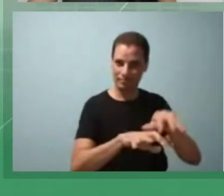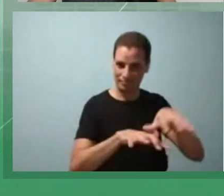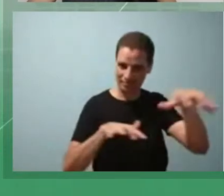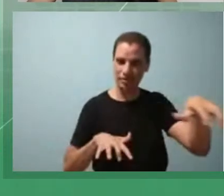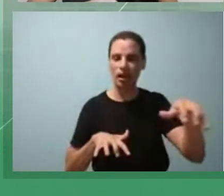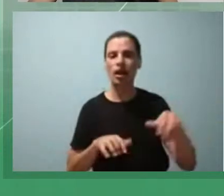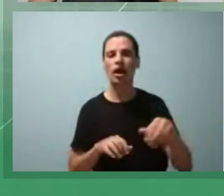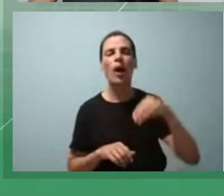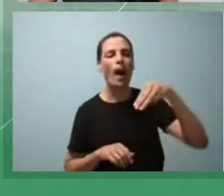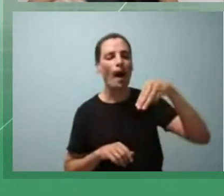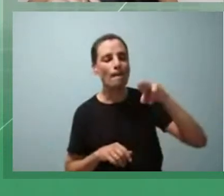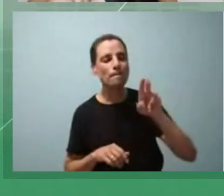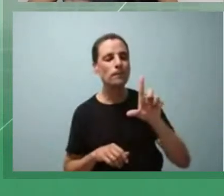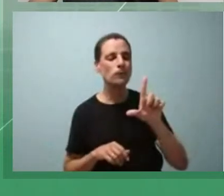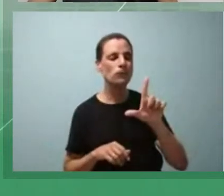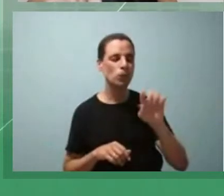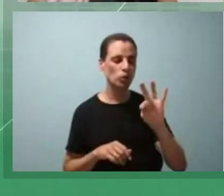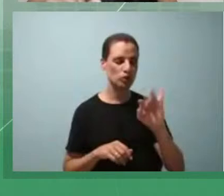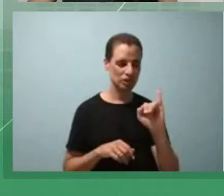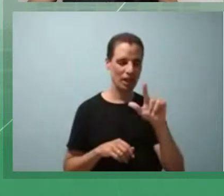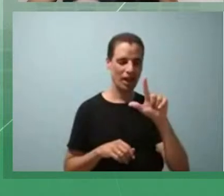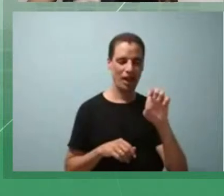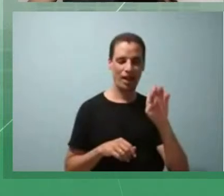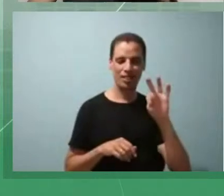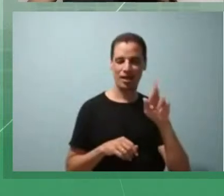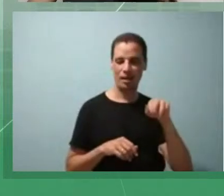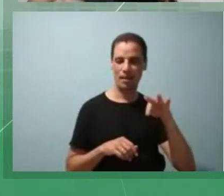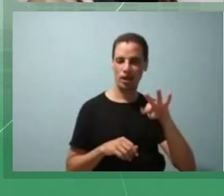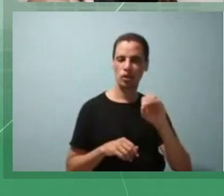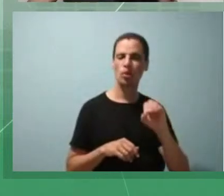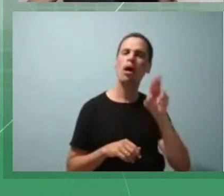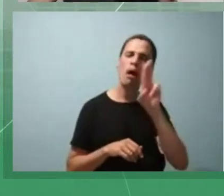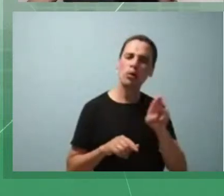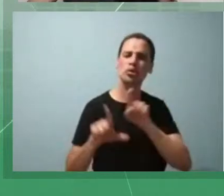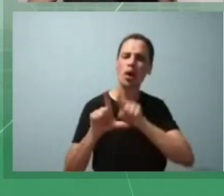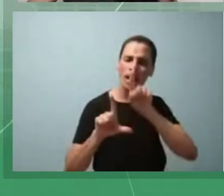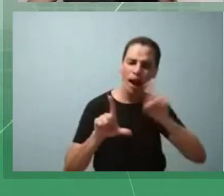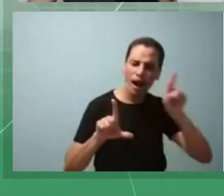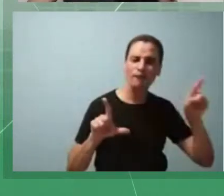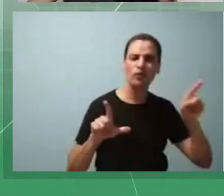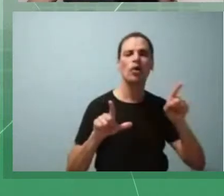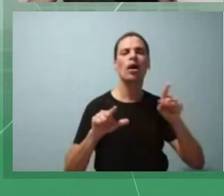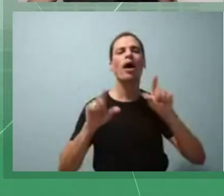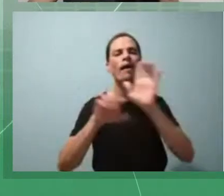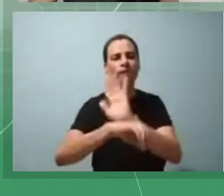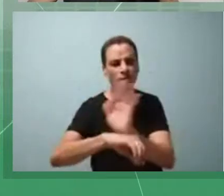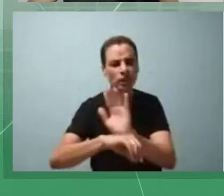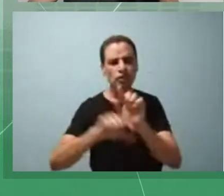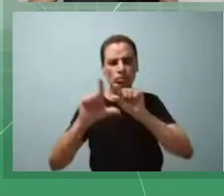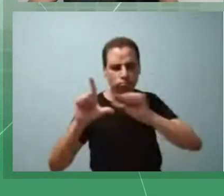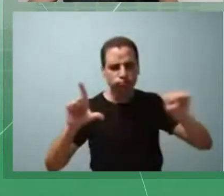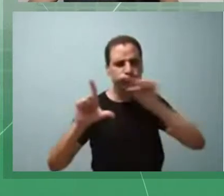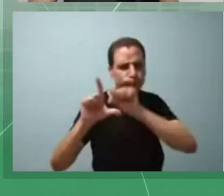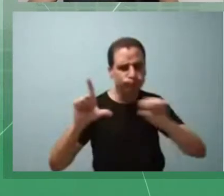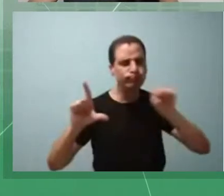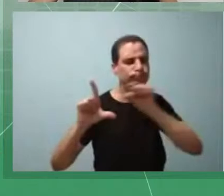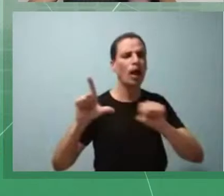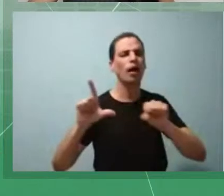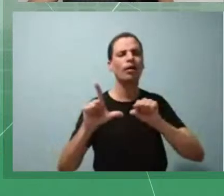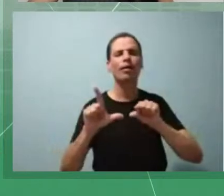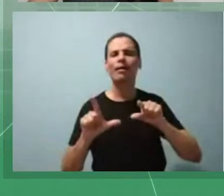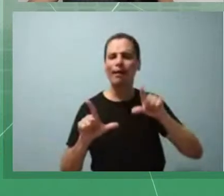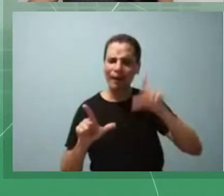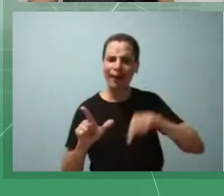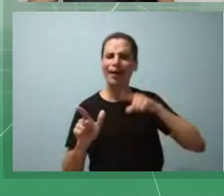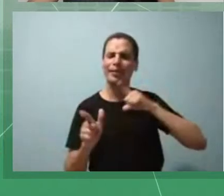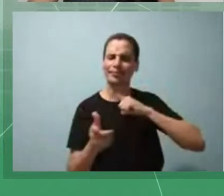gráficos, o uso de imagens, fotografias, vídeos com legendas. Então, toda essa questão de multiletramento